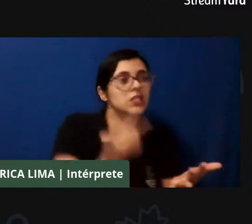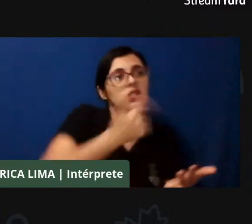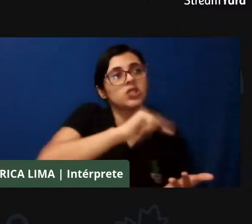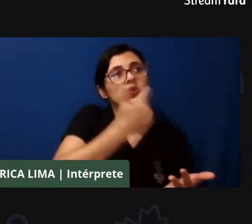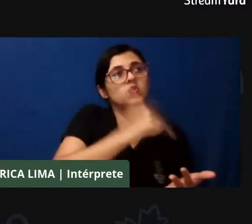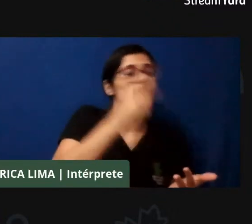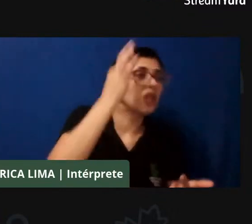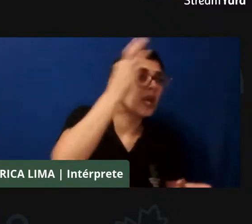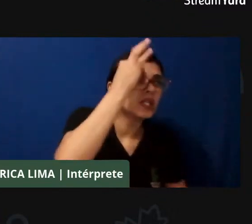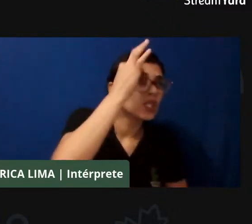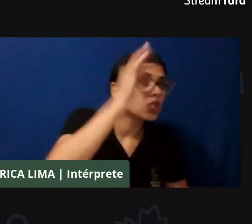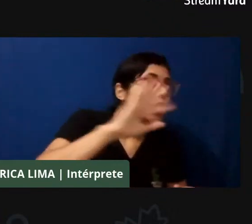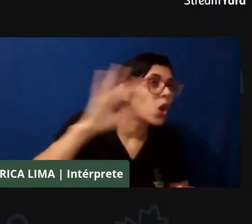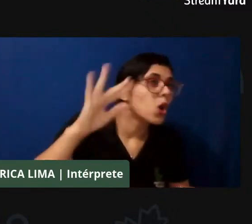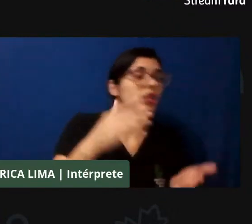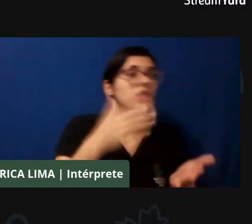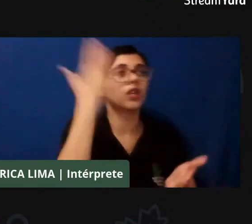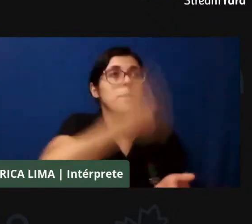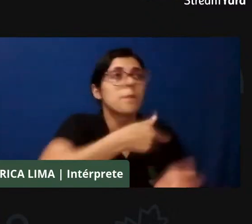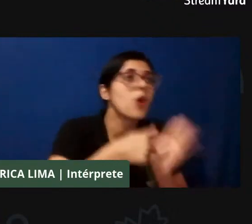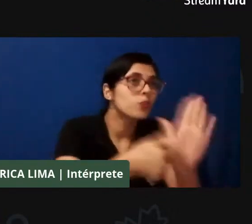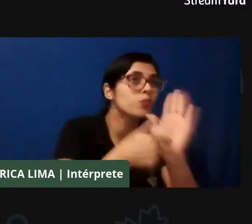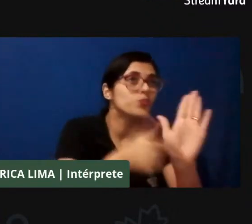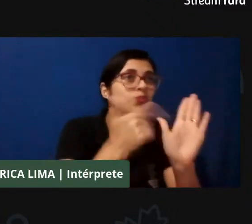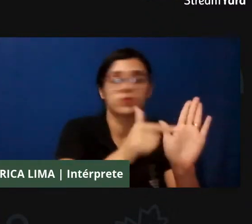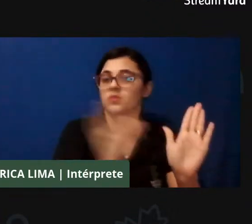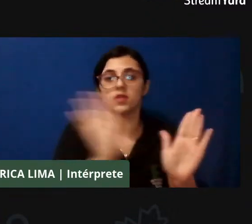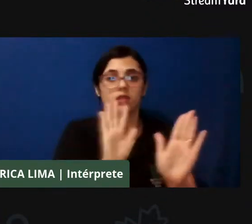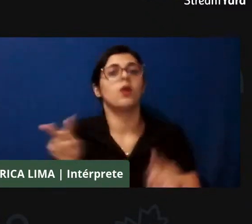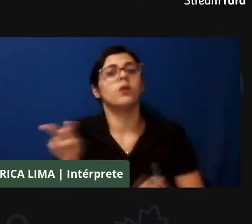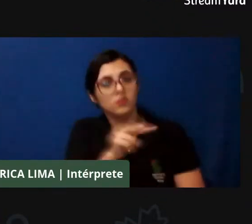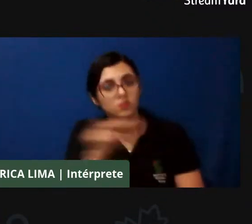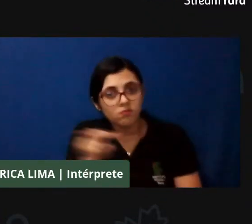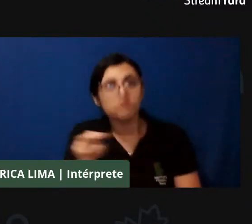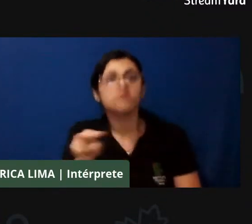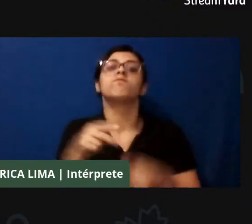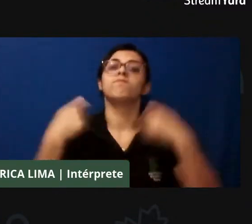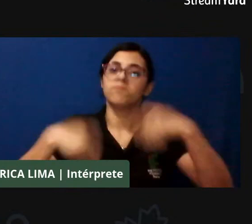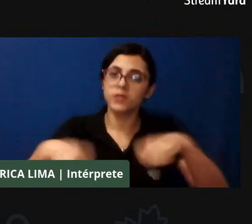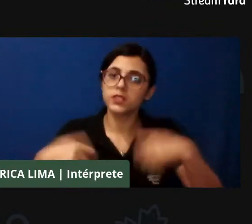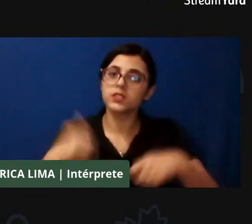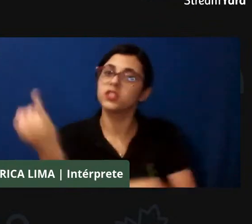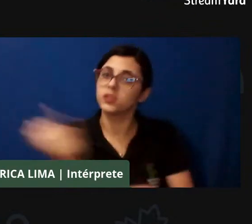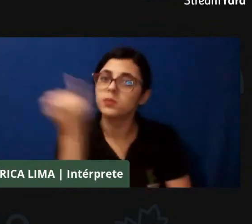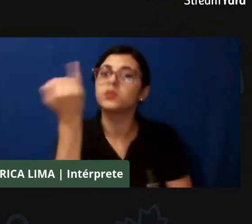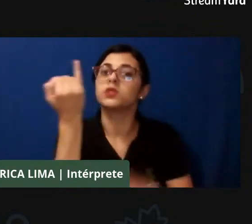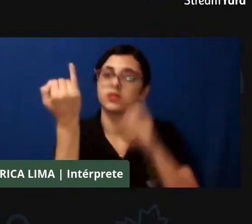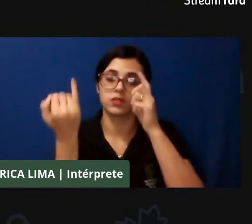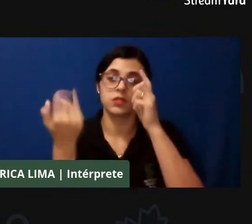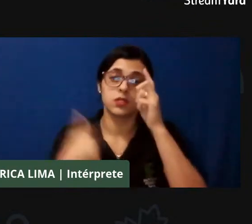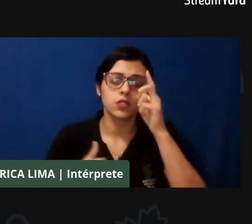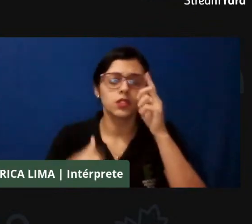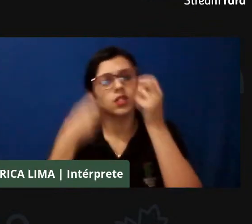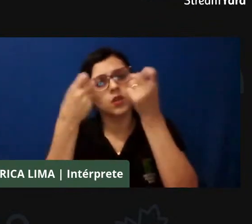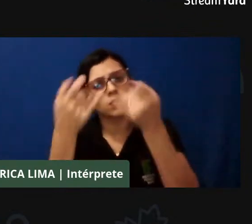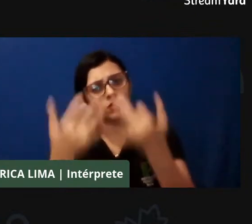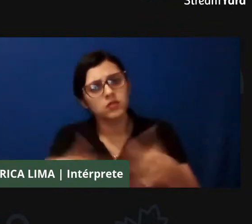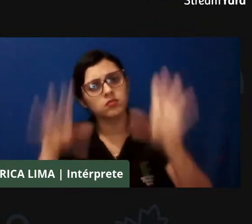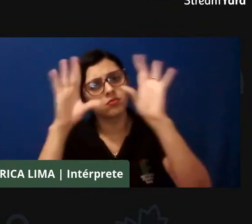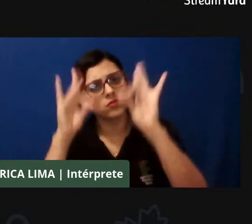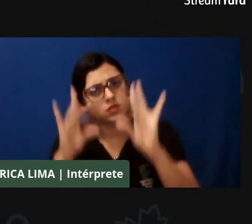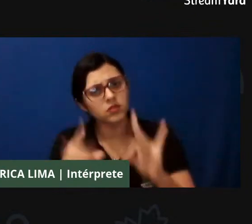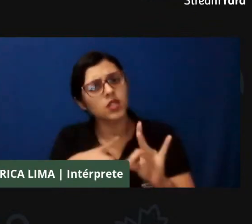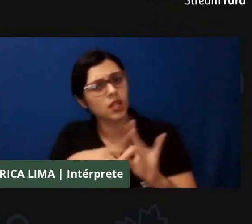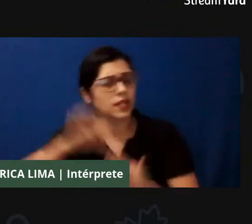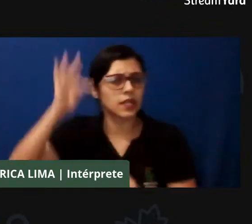né, e aí eu costumo também pensar os nossos teóricos, trazer para as minhas falas no sentido de incentivar as